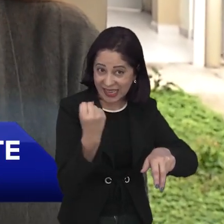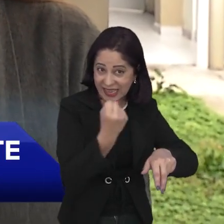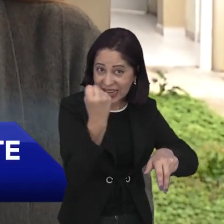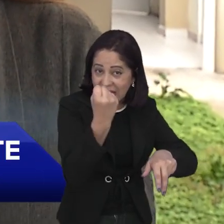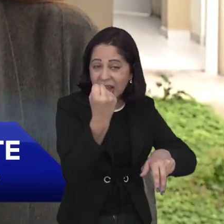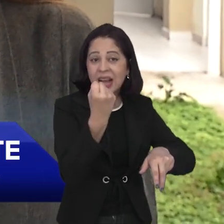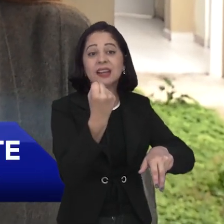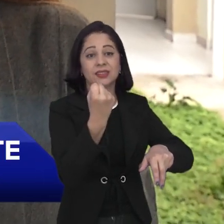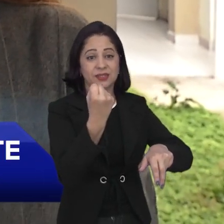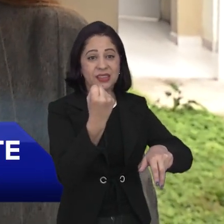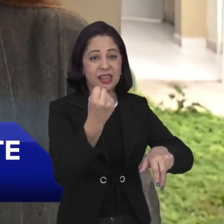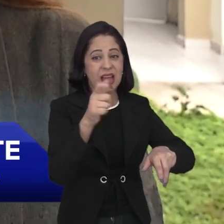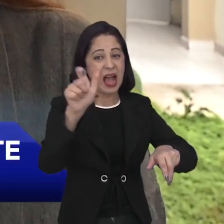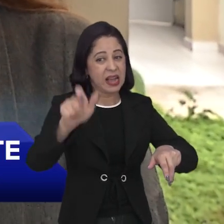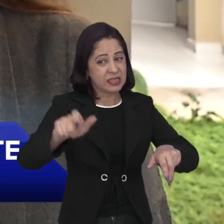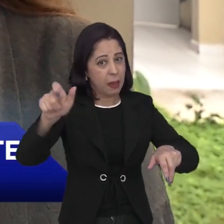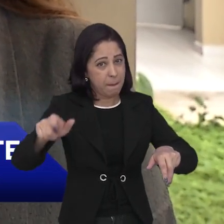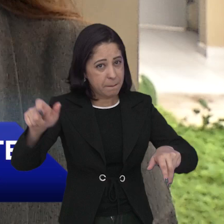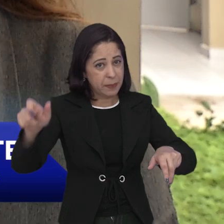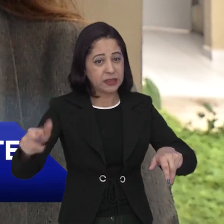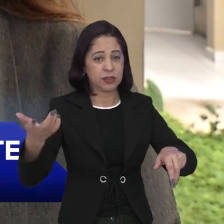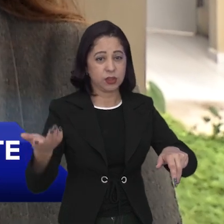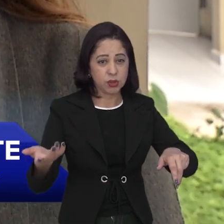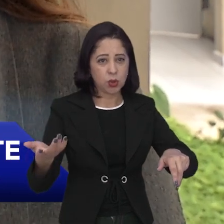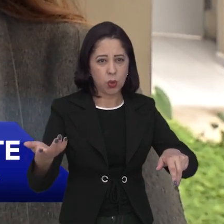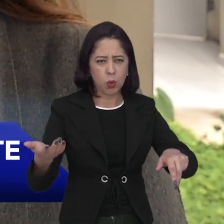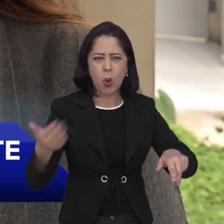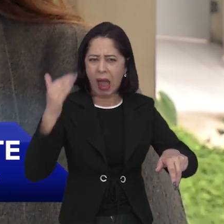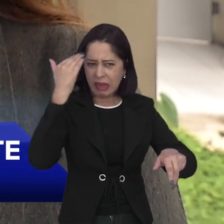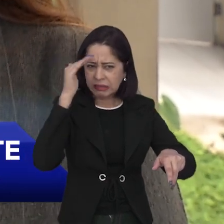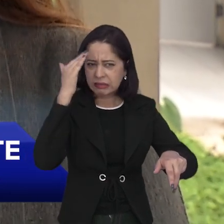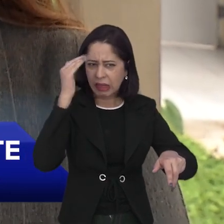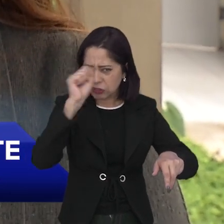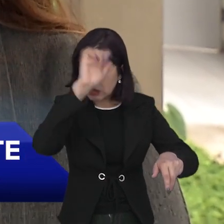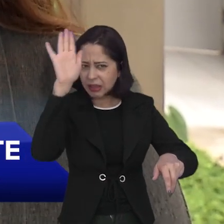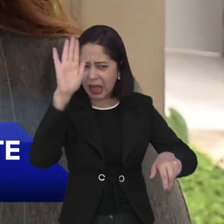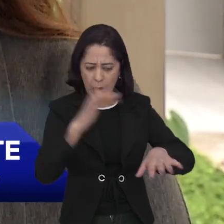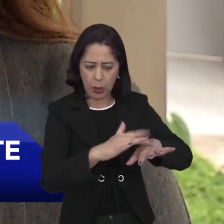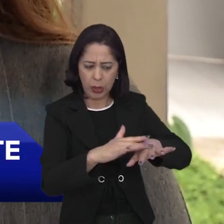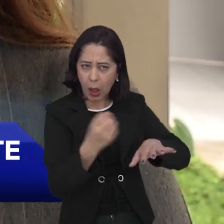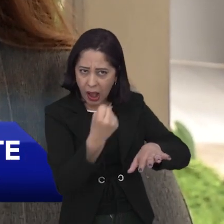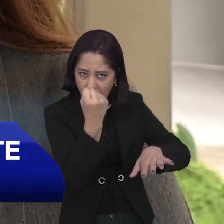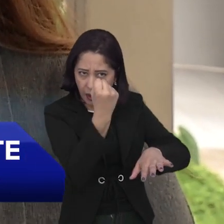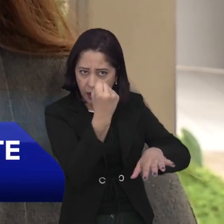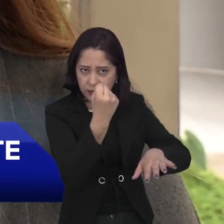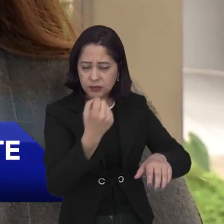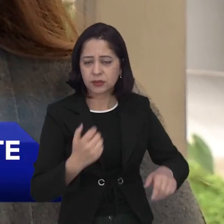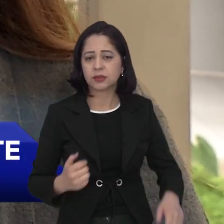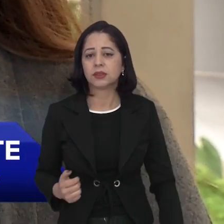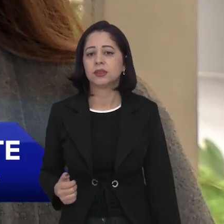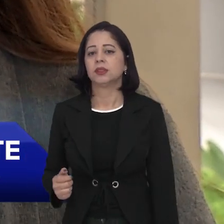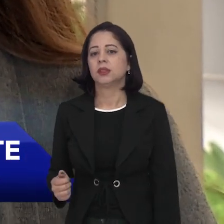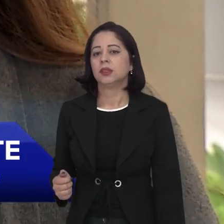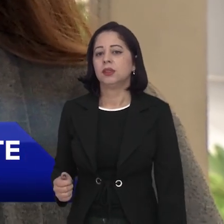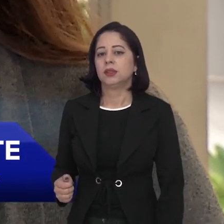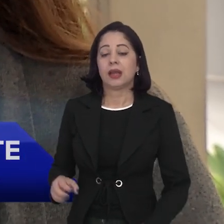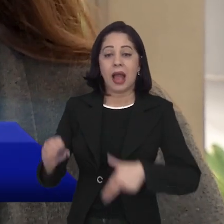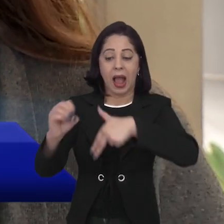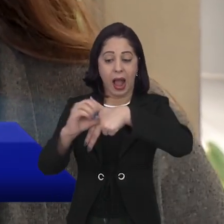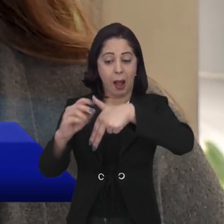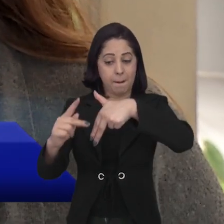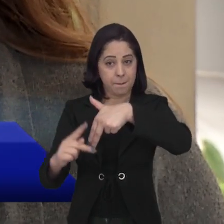grave, as pessoas têm a noção da gravidade da doença hoje em dia. Como que a gente consegue entender?